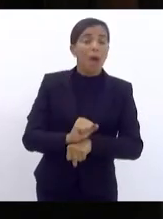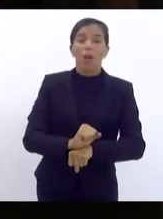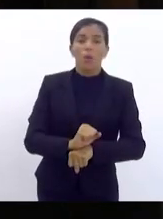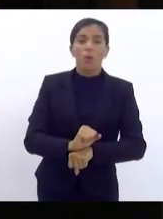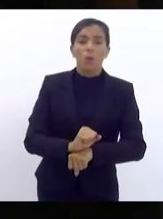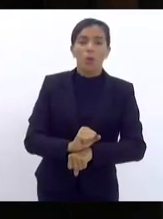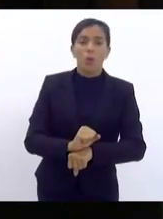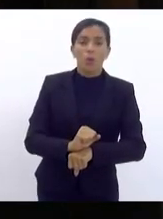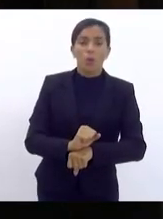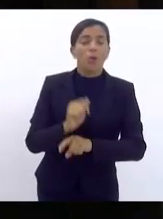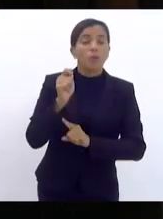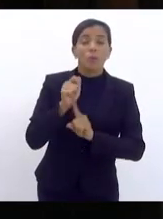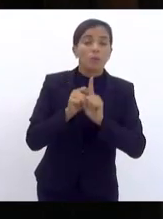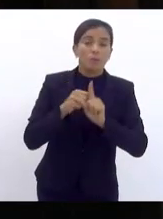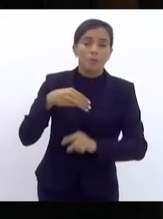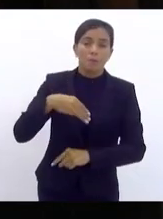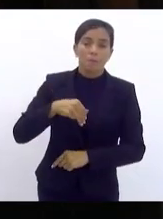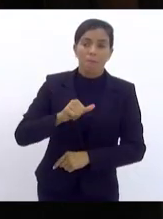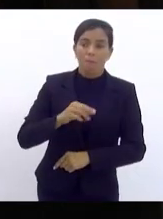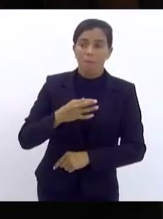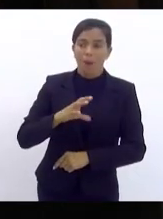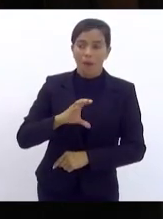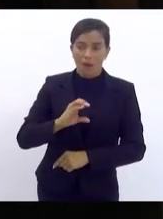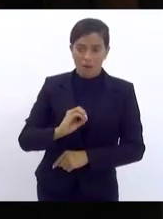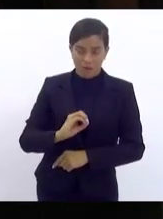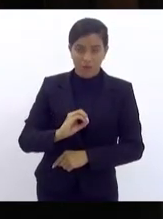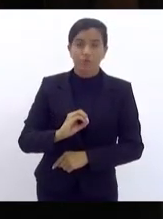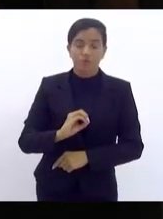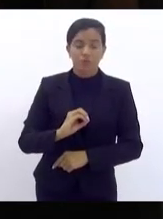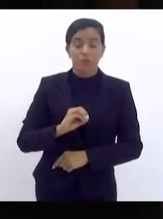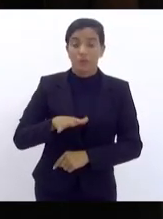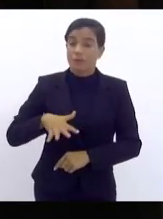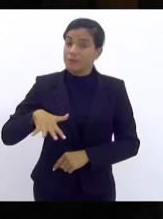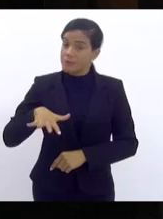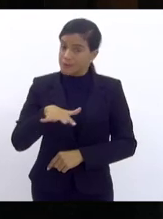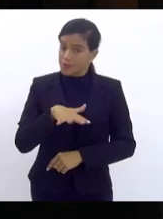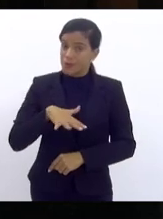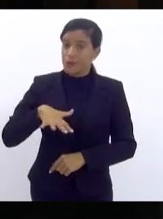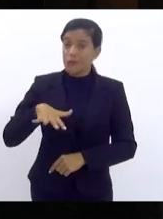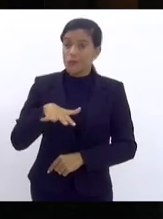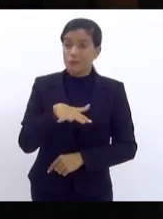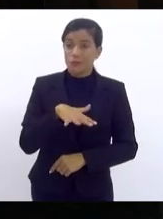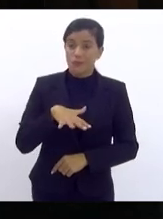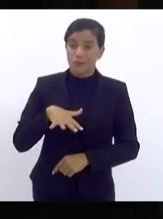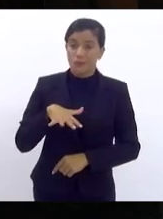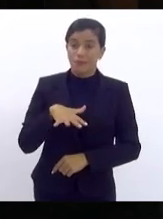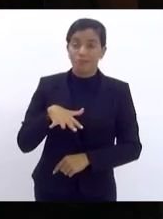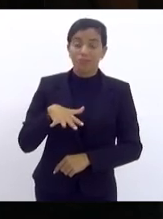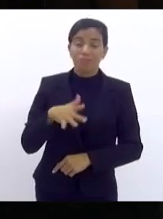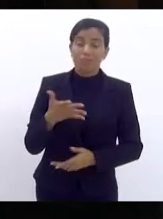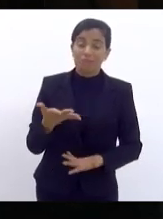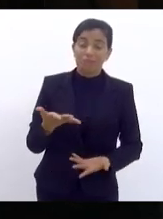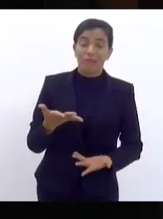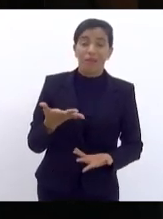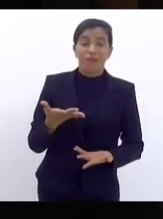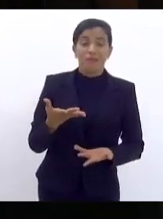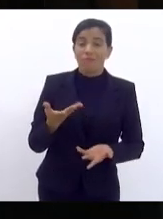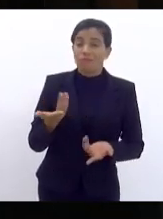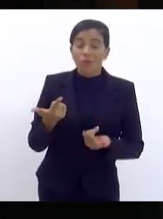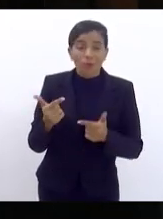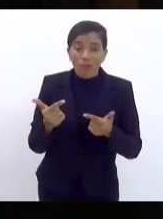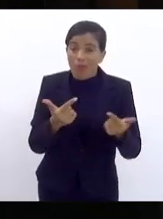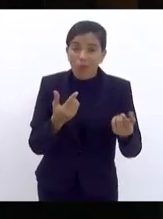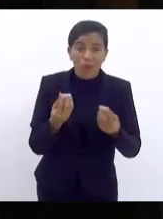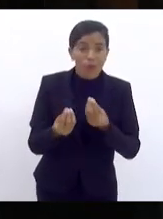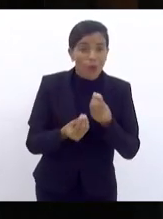paralisou em março. tem uma situação de escopo de poder estar fazendo